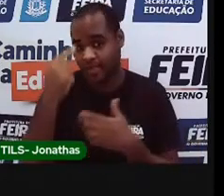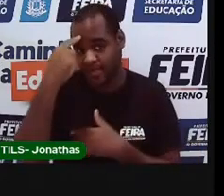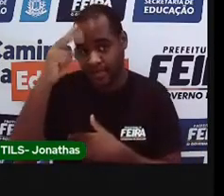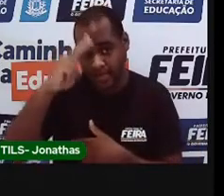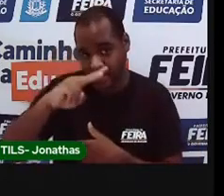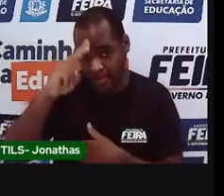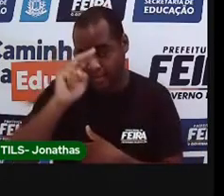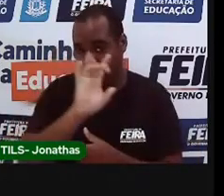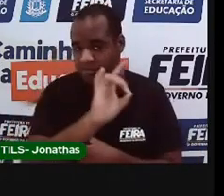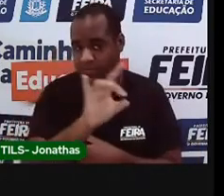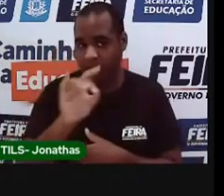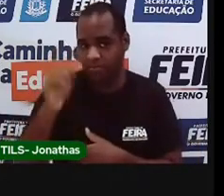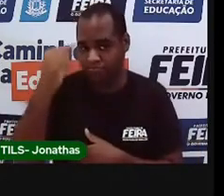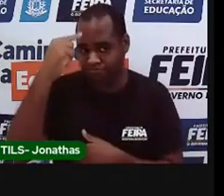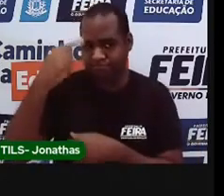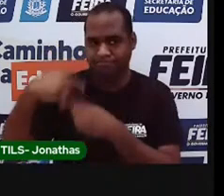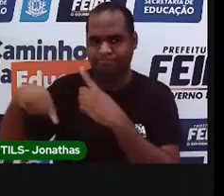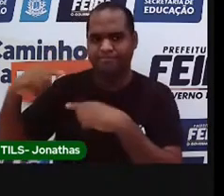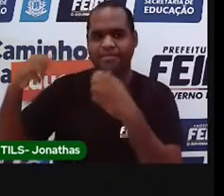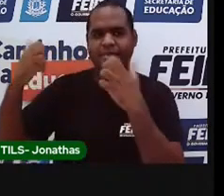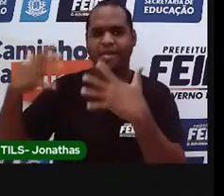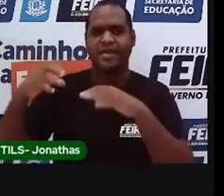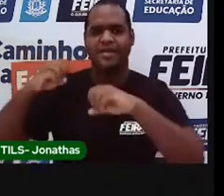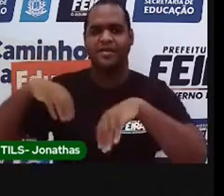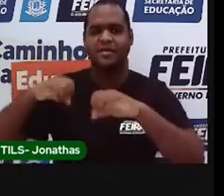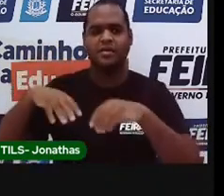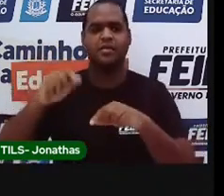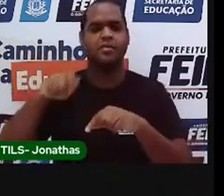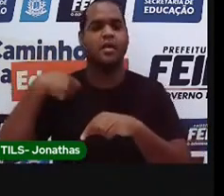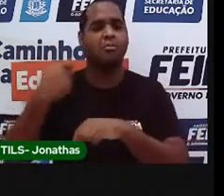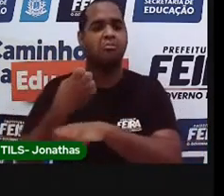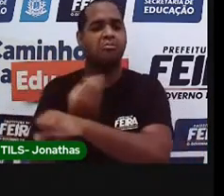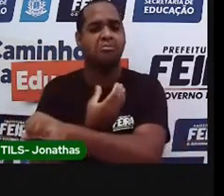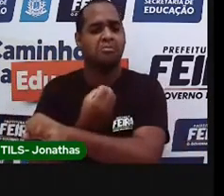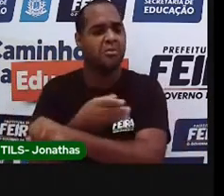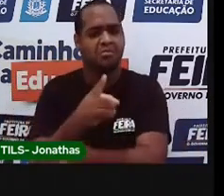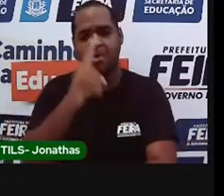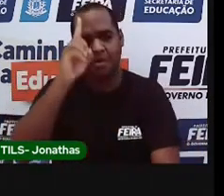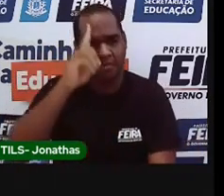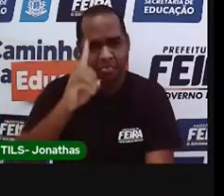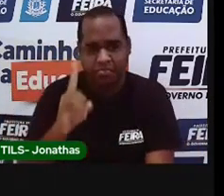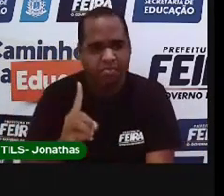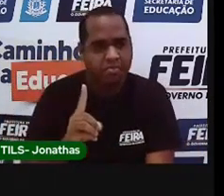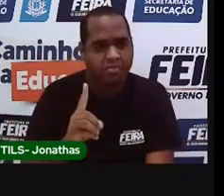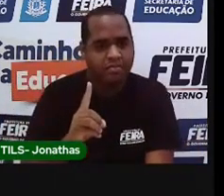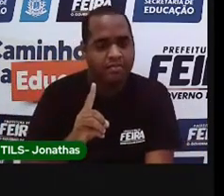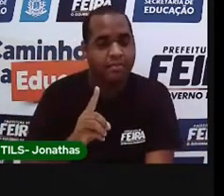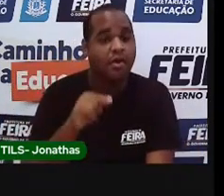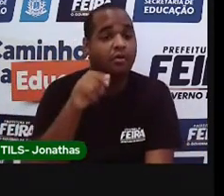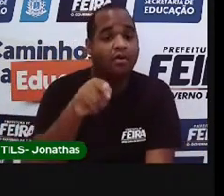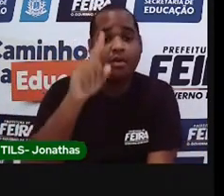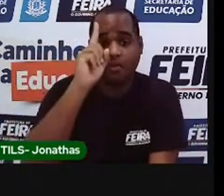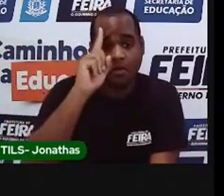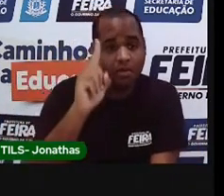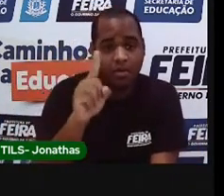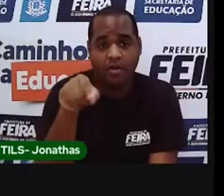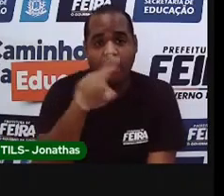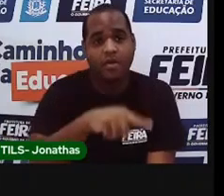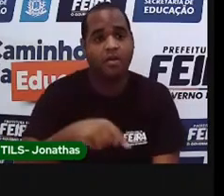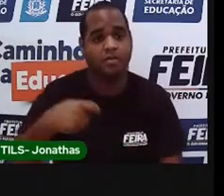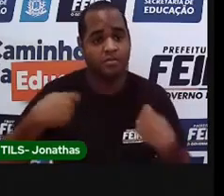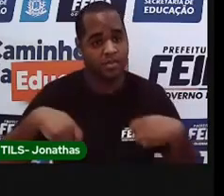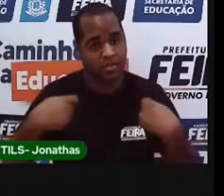anterior, você não sabia o que eram as emoções? Que você não sabia que a gente precisa